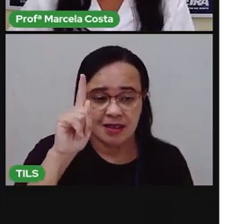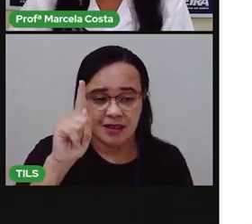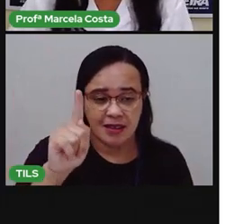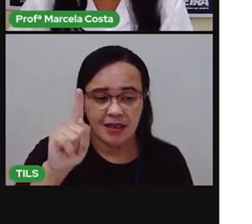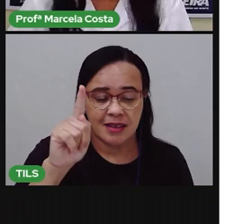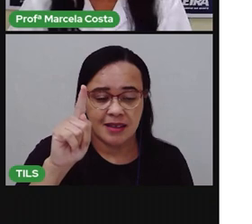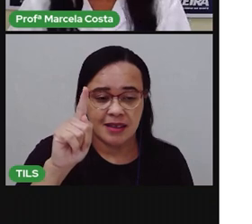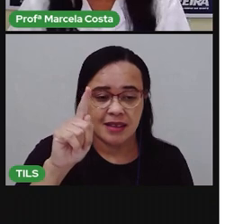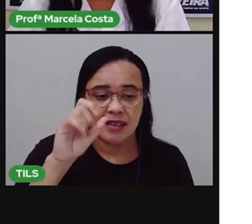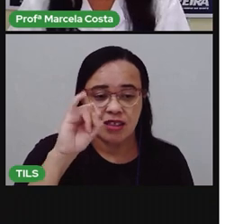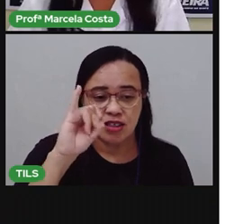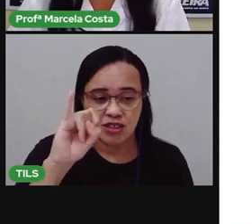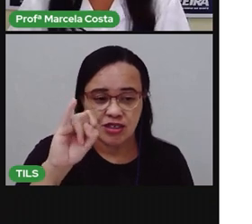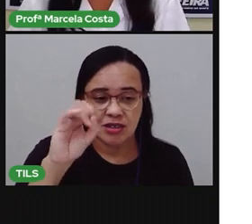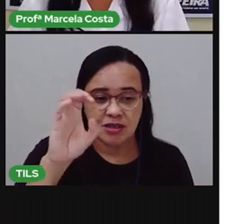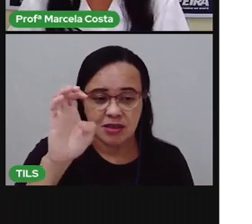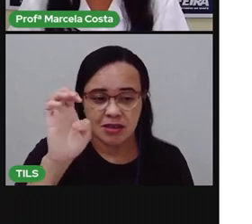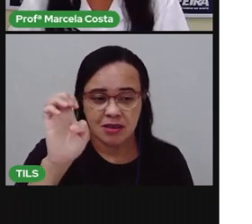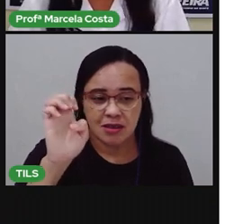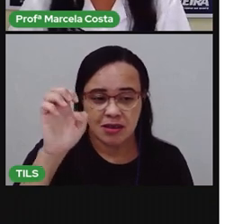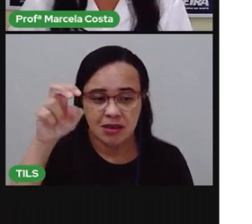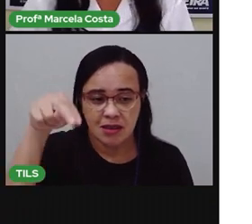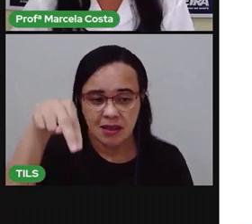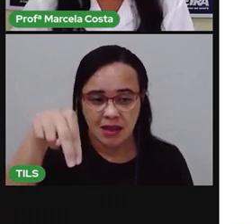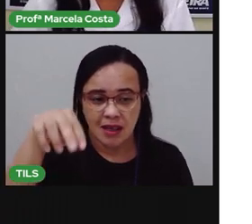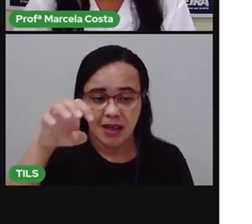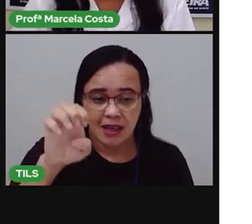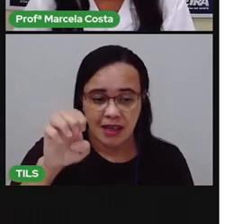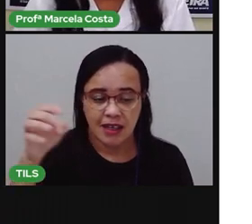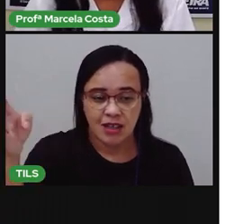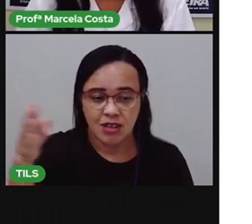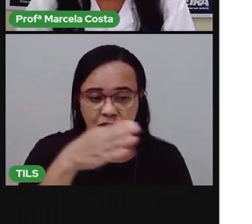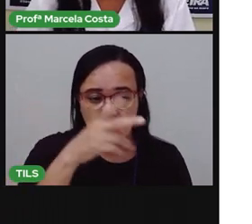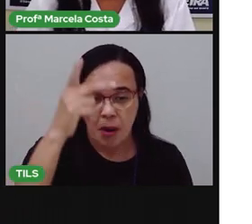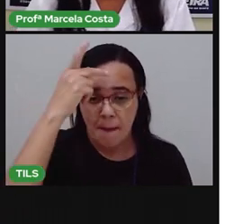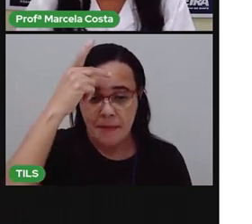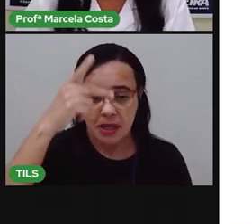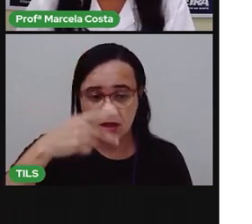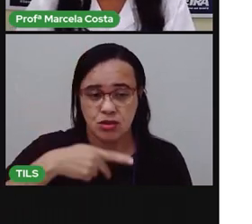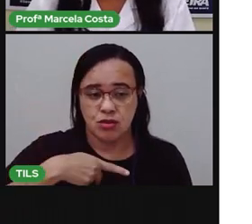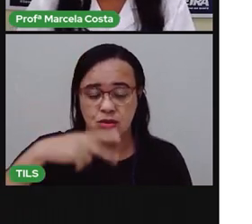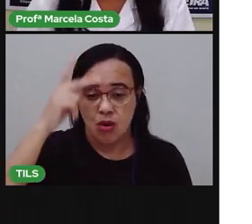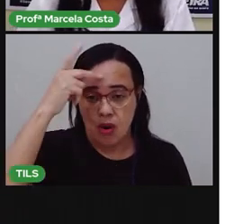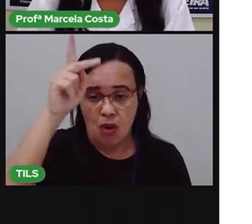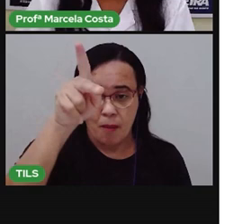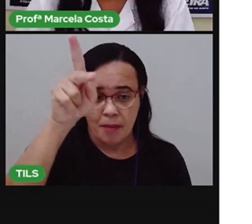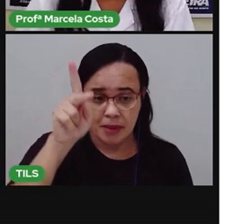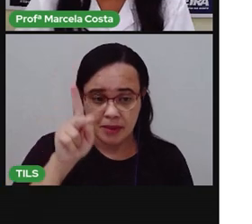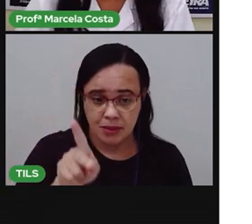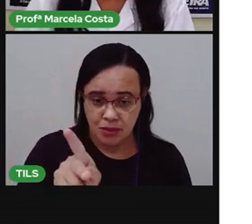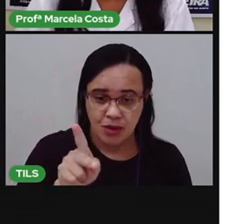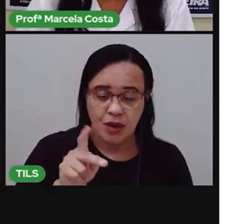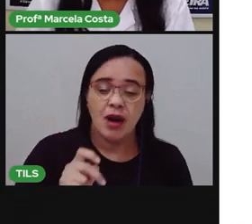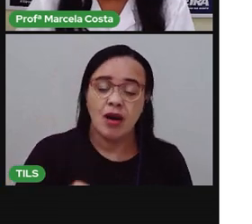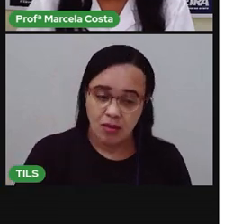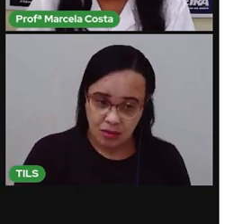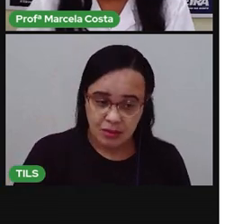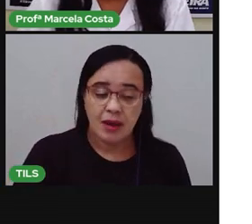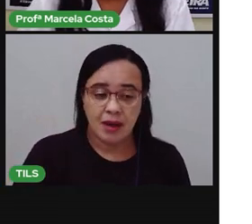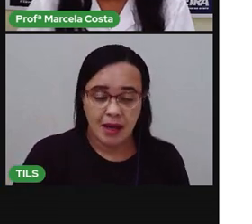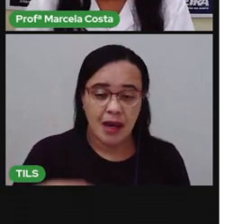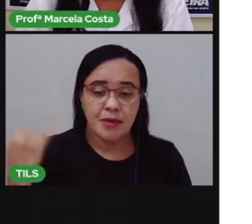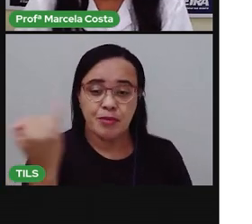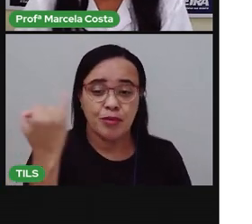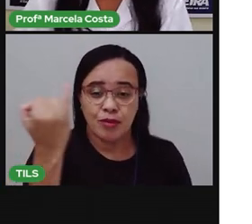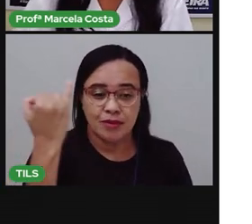Vou pedir para você também, colar uma linha e escrever aqui, ó. Esse nome. Higiene pessoal.